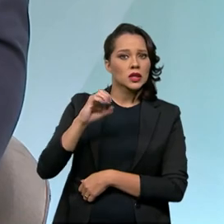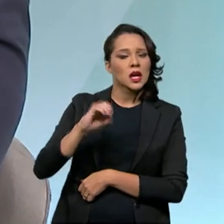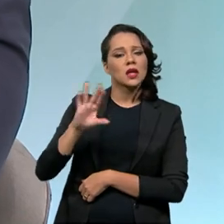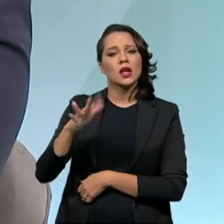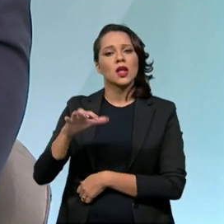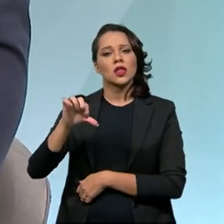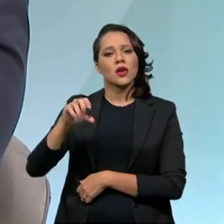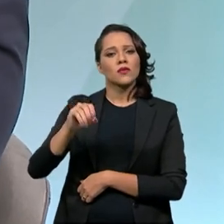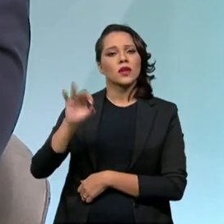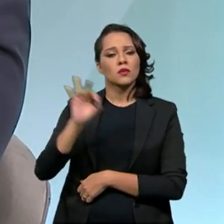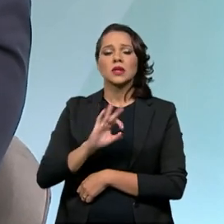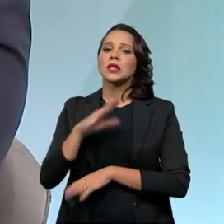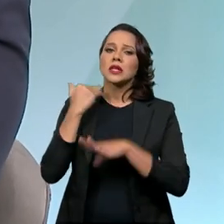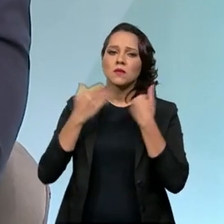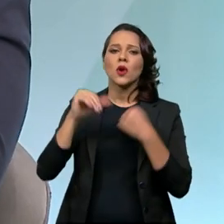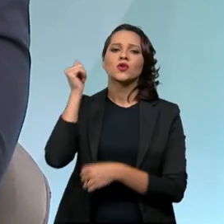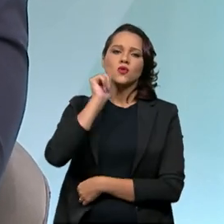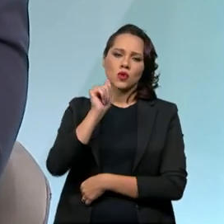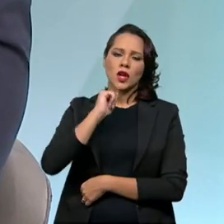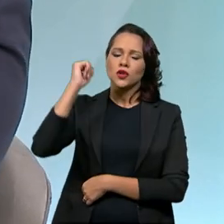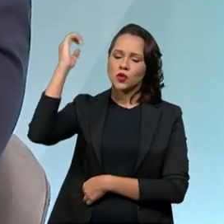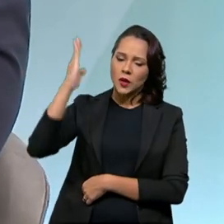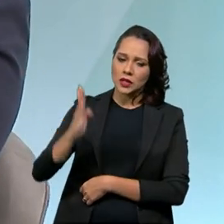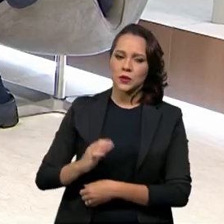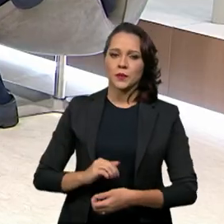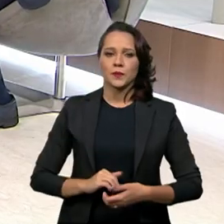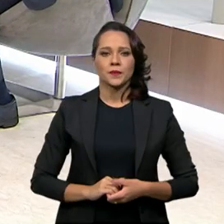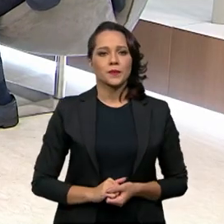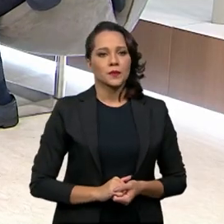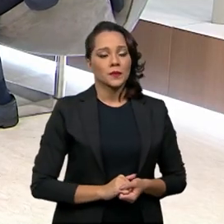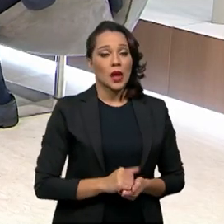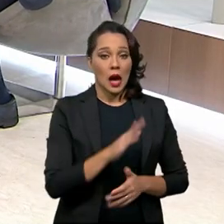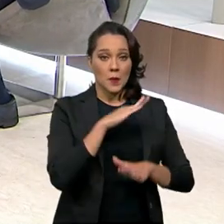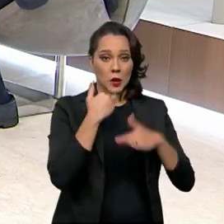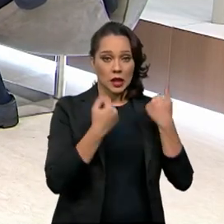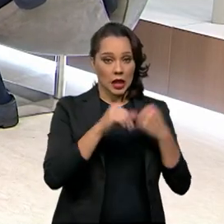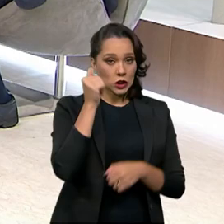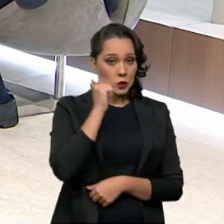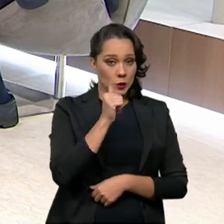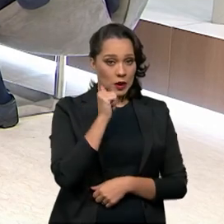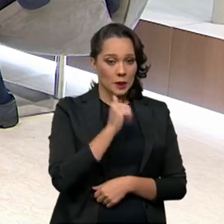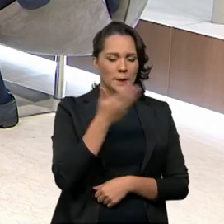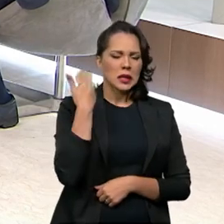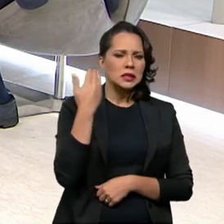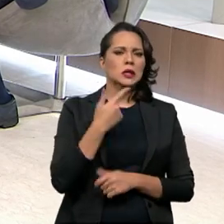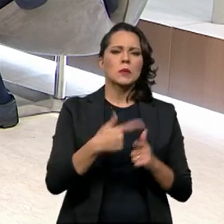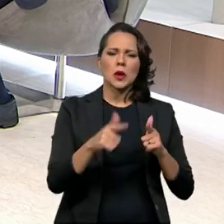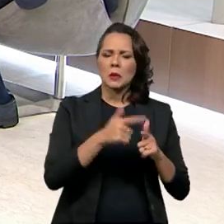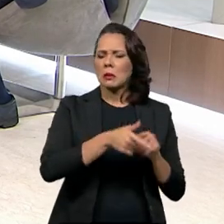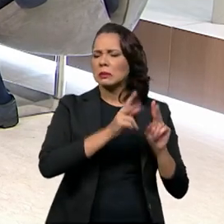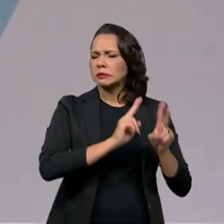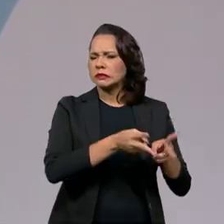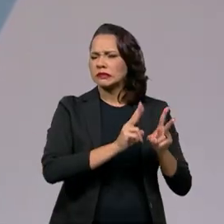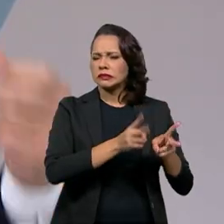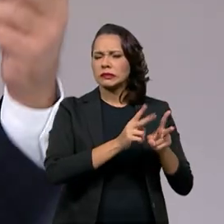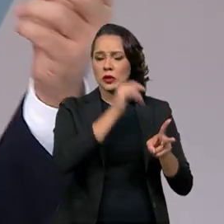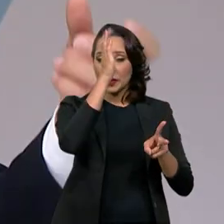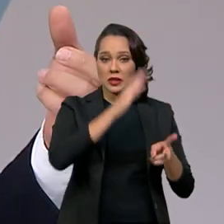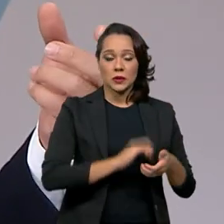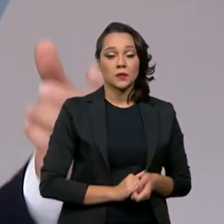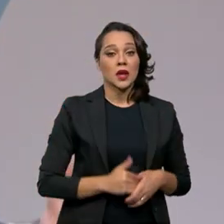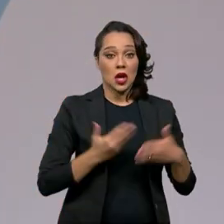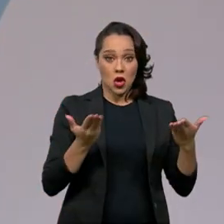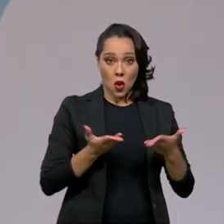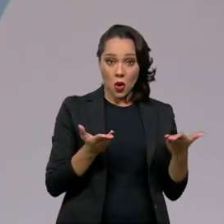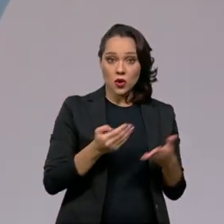% das mortes de mulheres no nosso Brasil. A mortalidade infantil, por muito tempo, foi um problema crônico do Brasil. E o Brasil